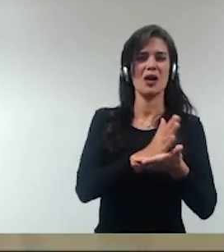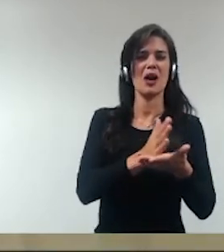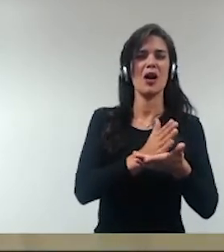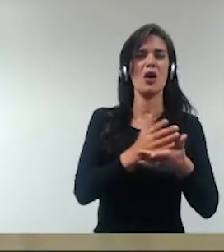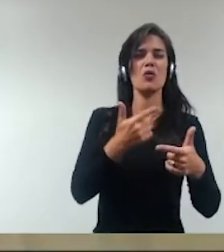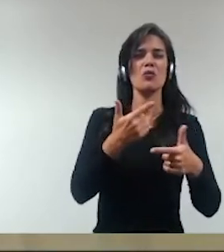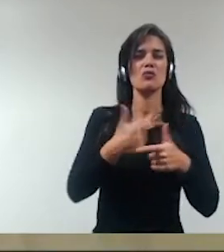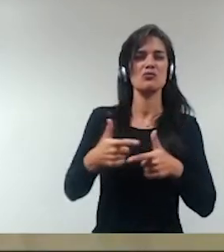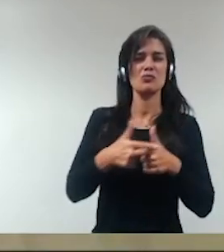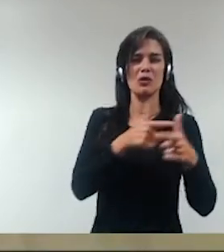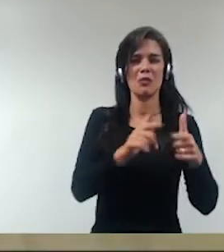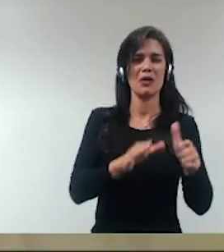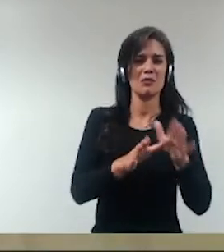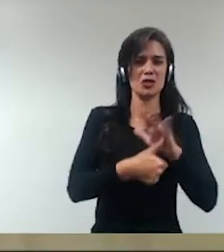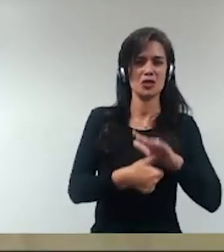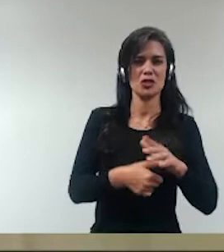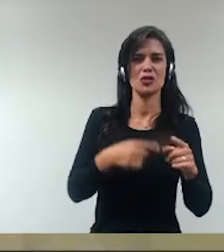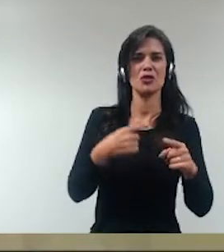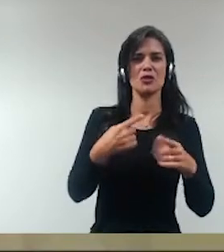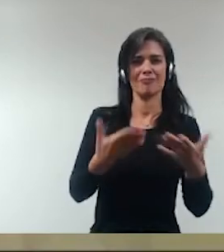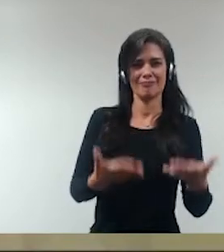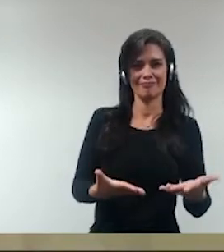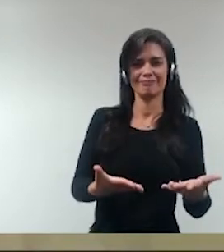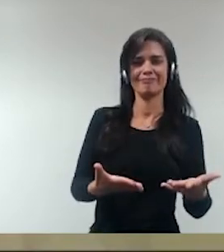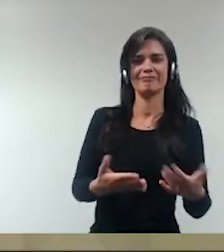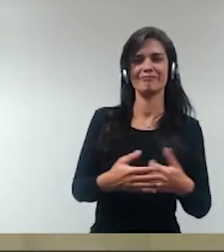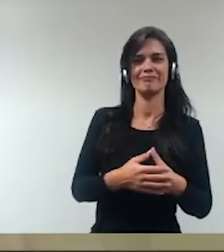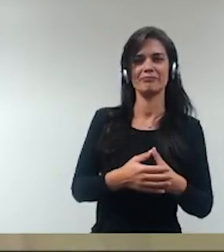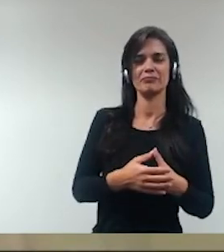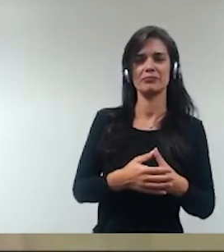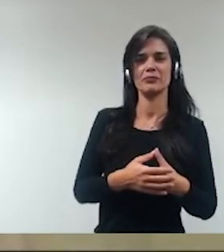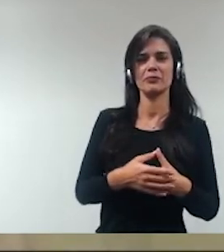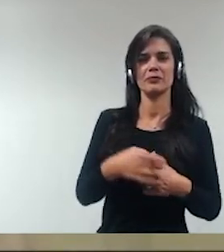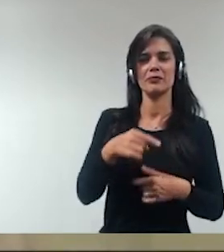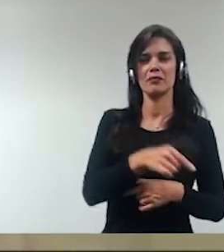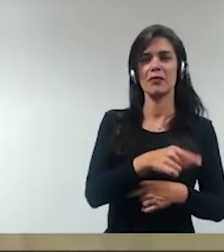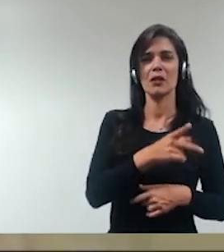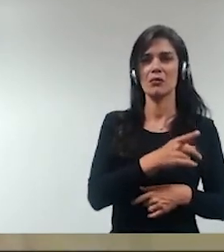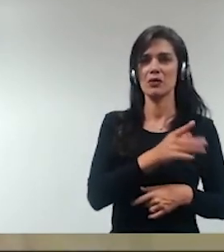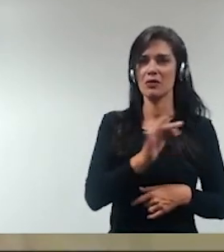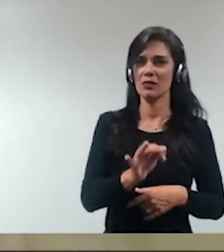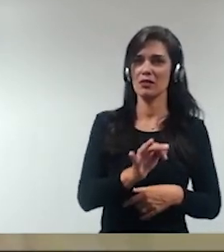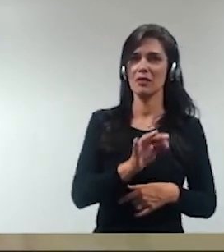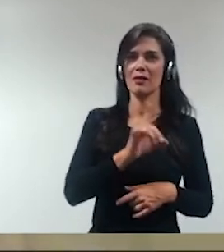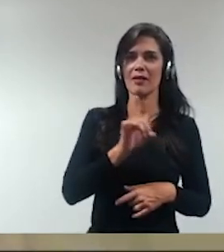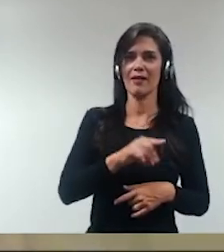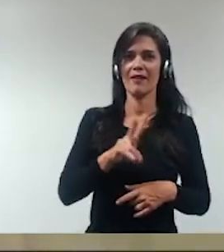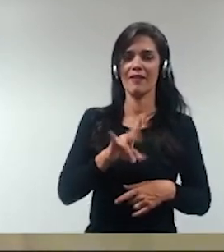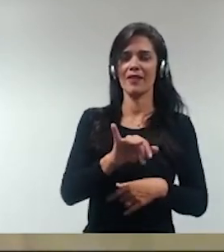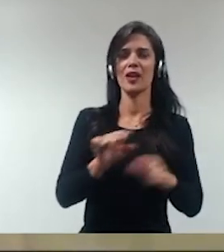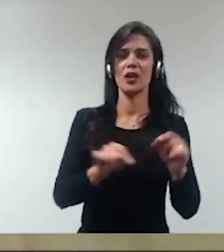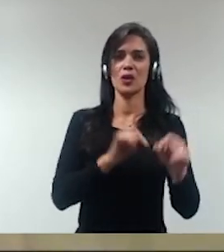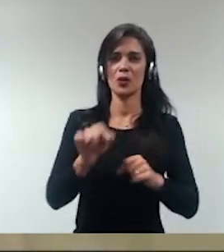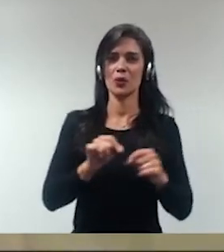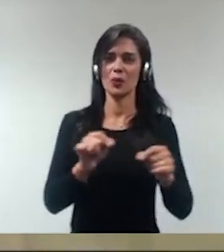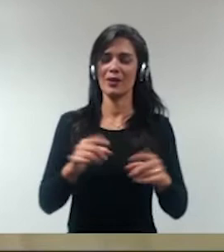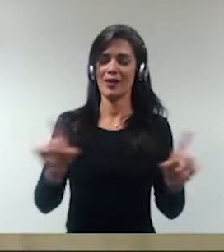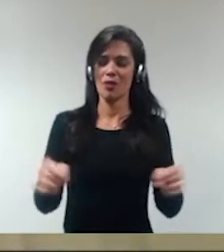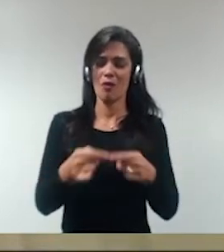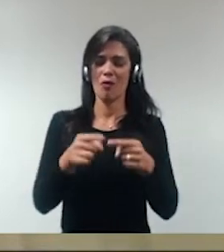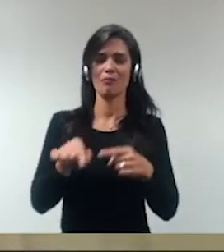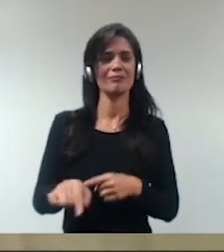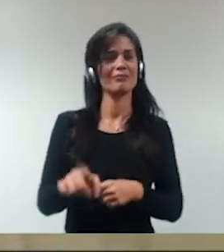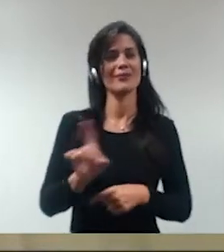por conta dessas facilitações, né, não que elas sejam estritamente decorrentes dela, mas que cria um ambiente propício